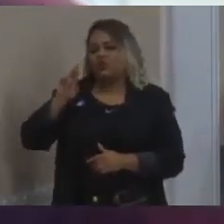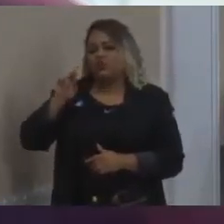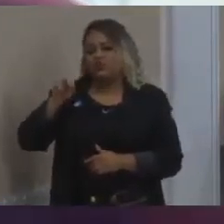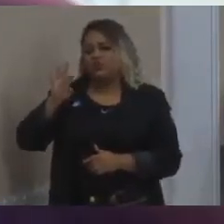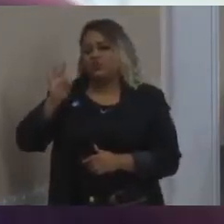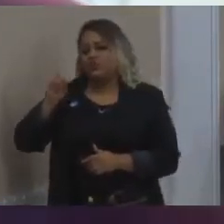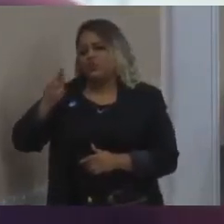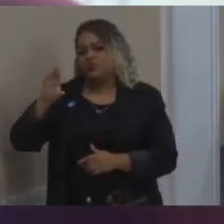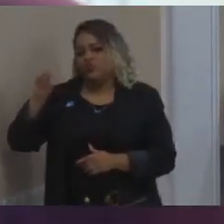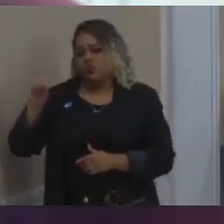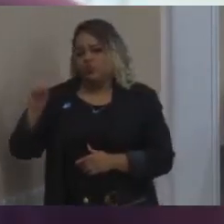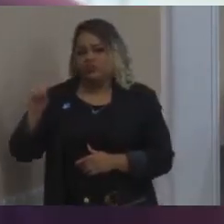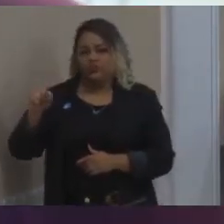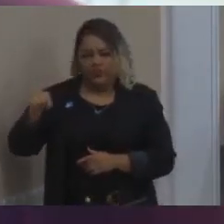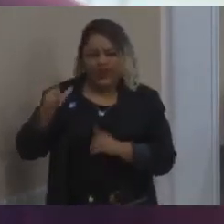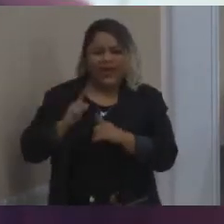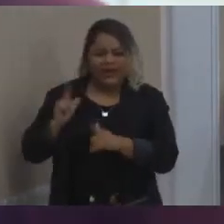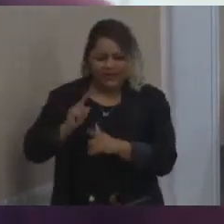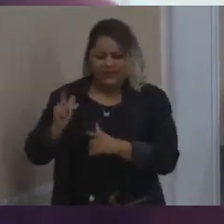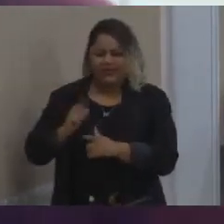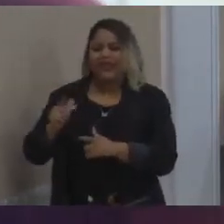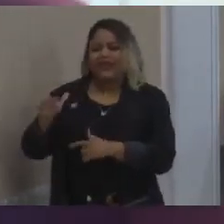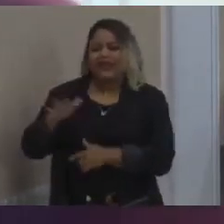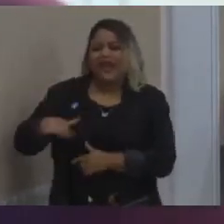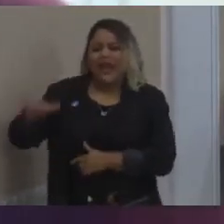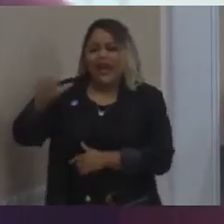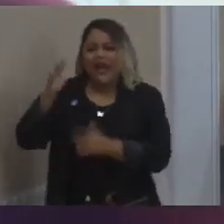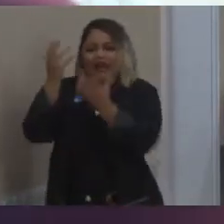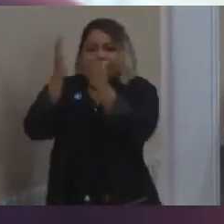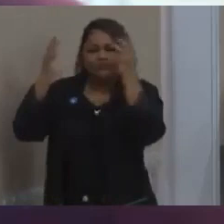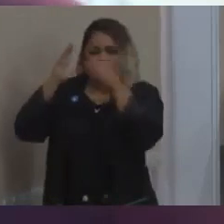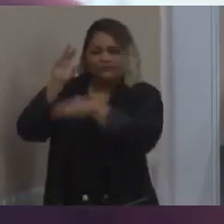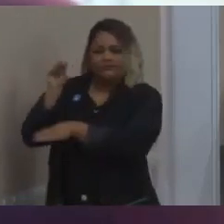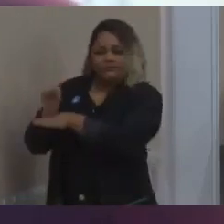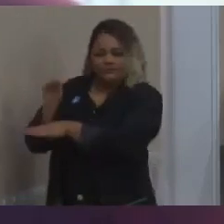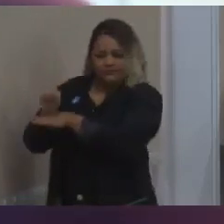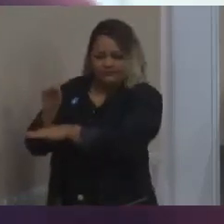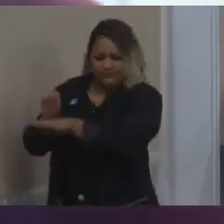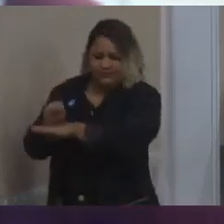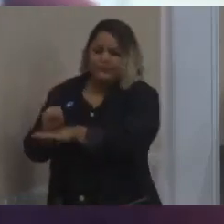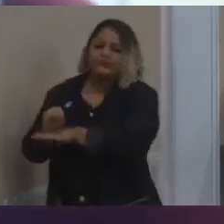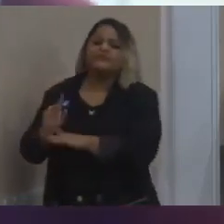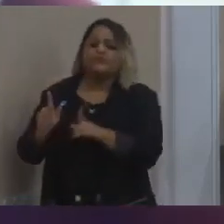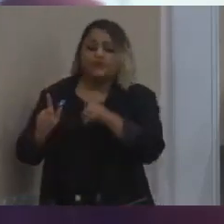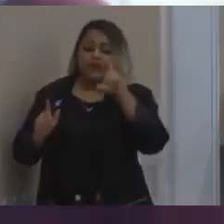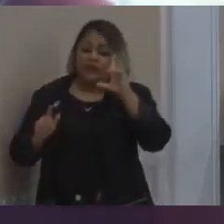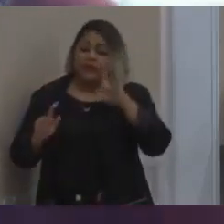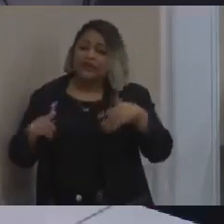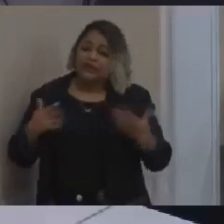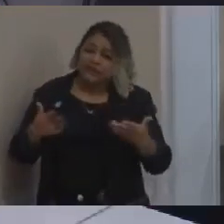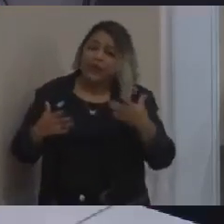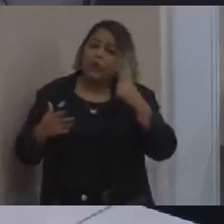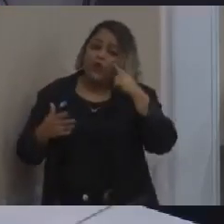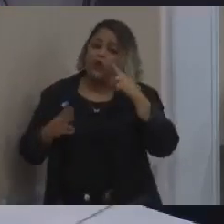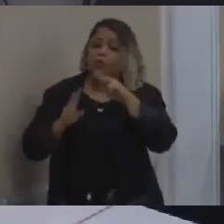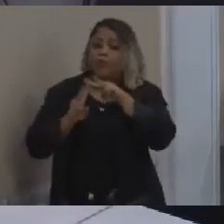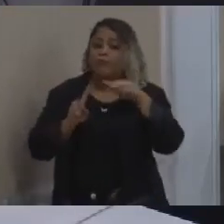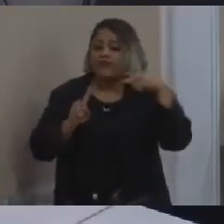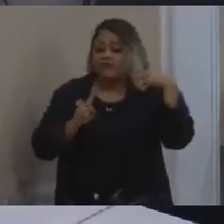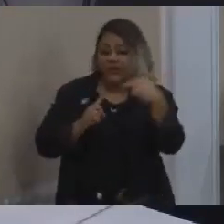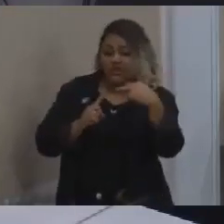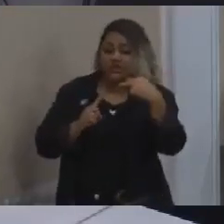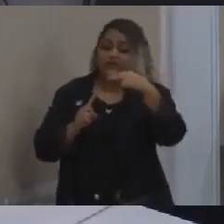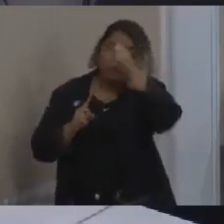óbvio que lá tem a área de proteção ambiental e ela tem que ser preservada. Eu estou querendo dizer, justamente, dentro da perspectiva do município,